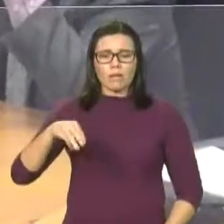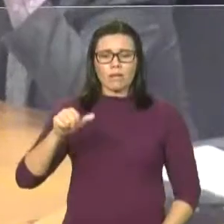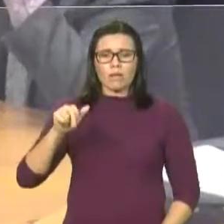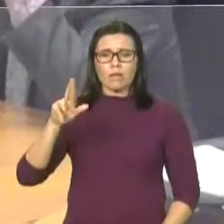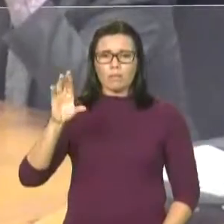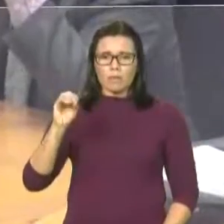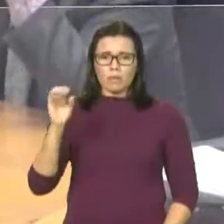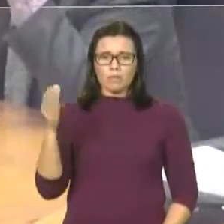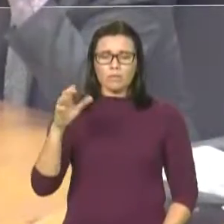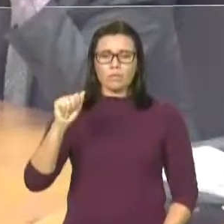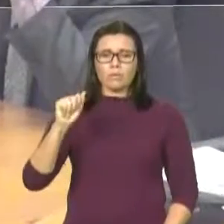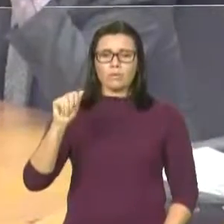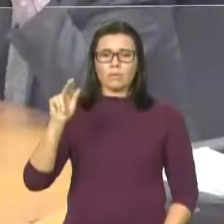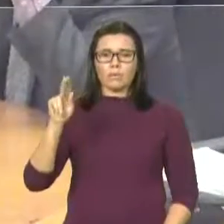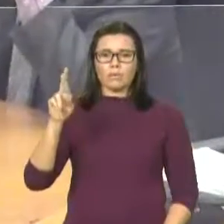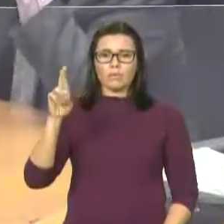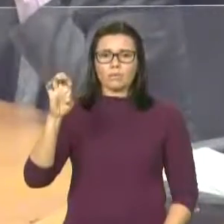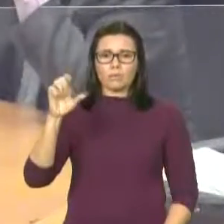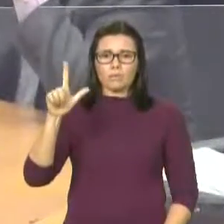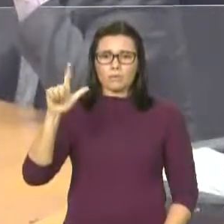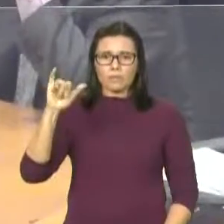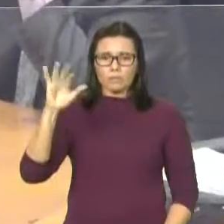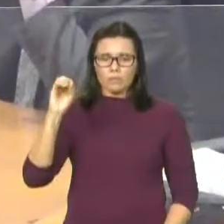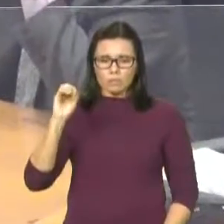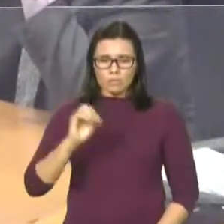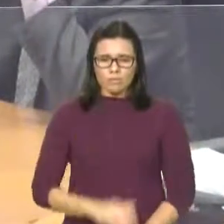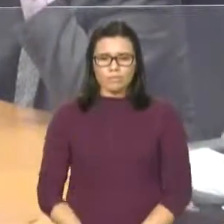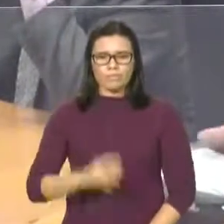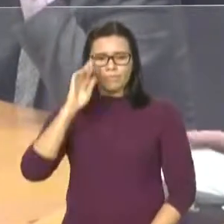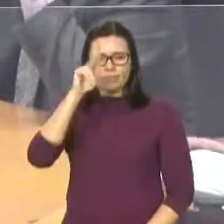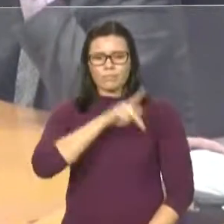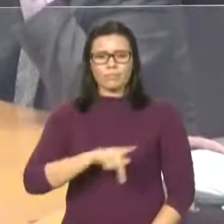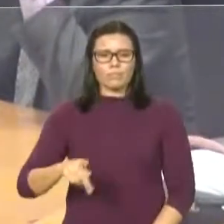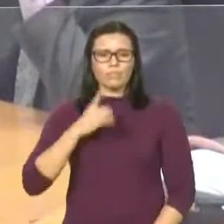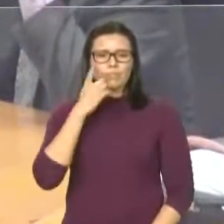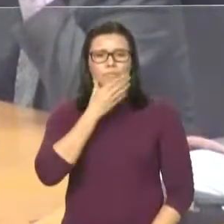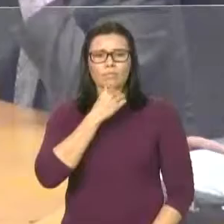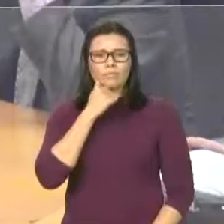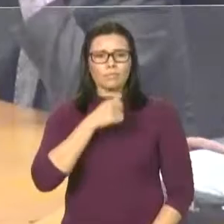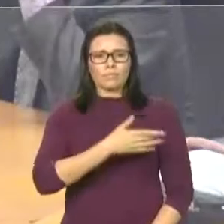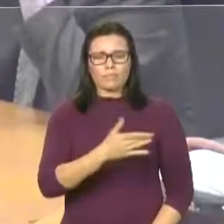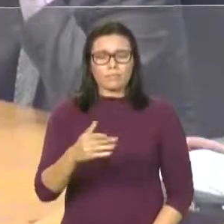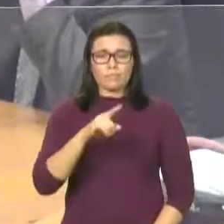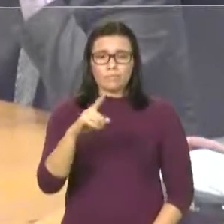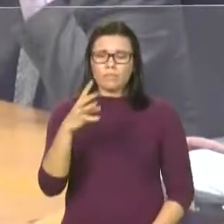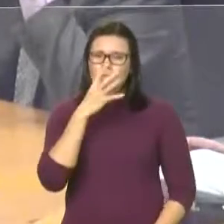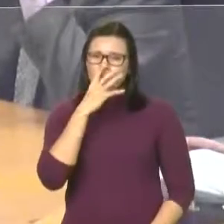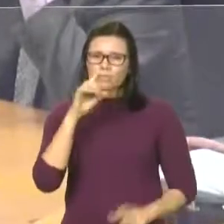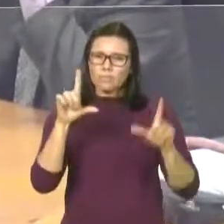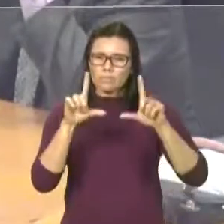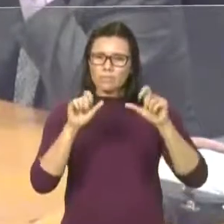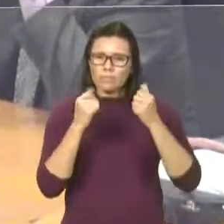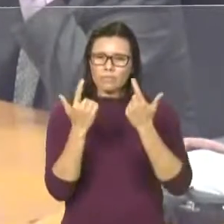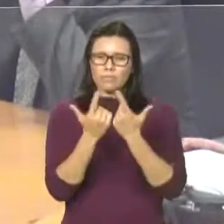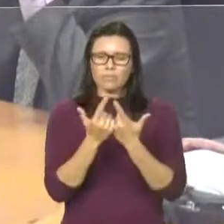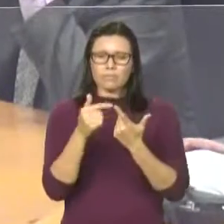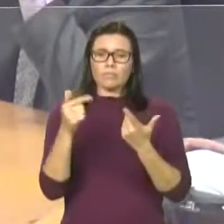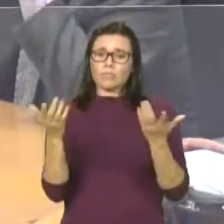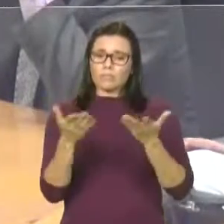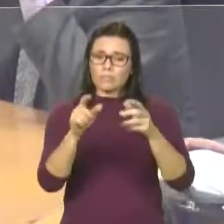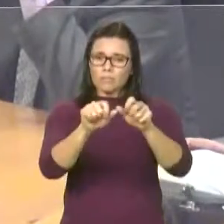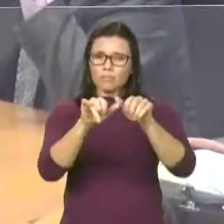Presidente, senhores deputados, deputadas, imprensa, que acompanham a transmissão desta sessão,